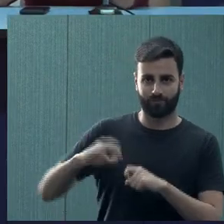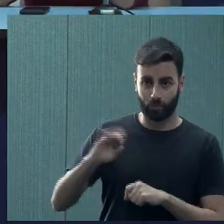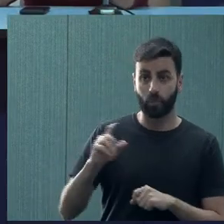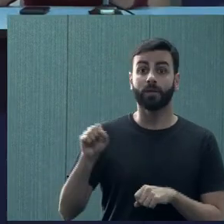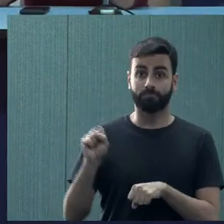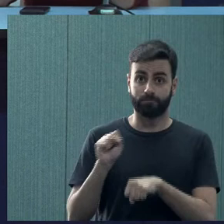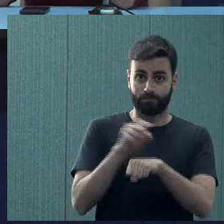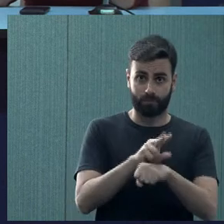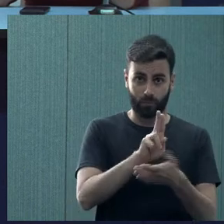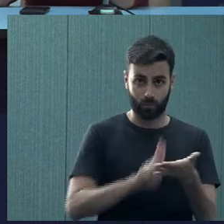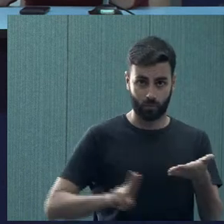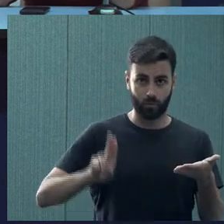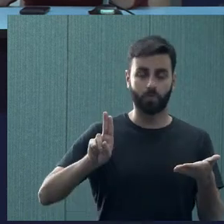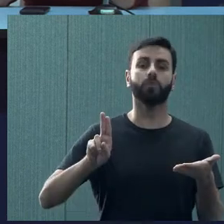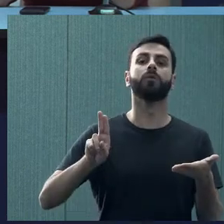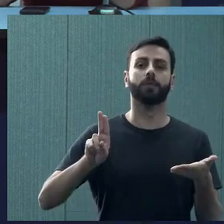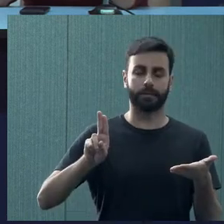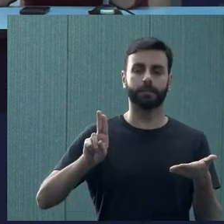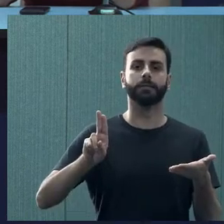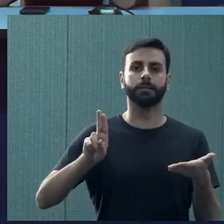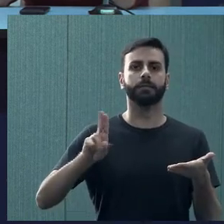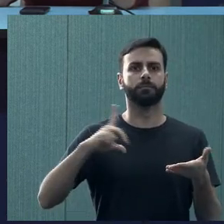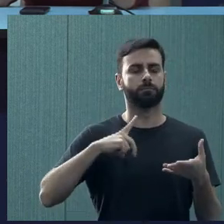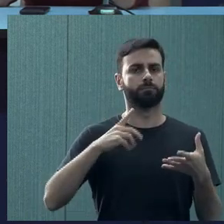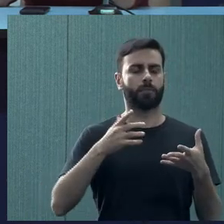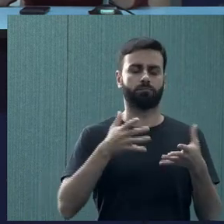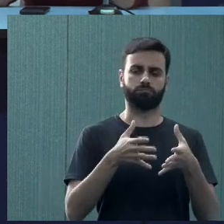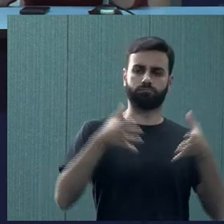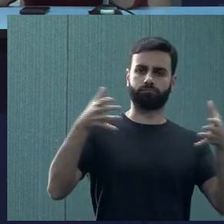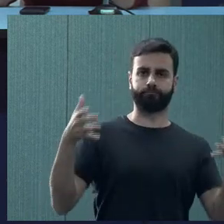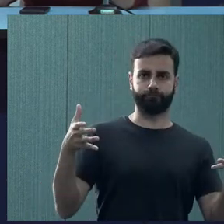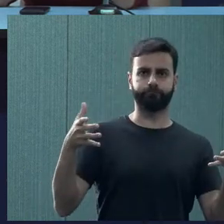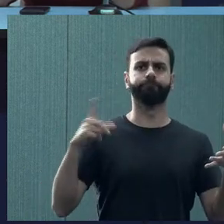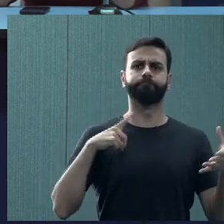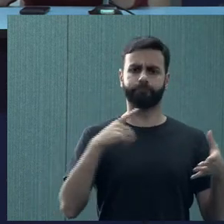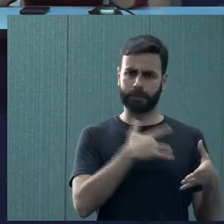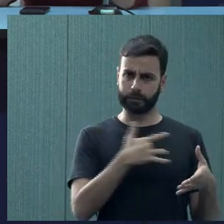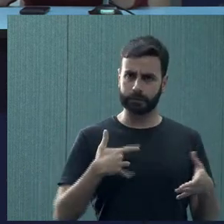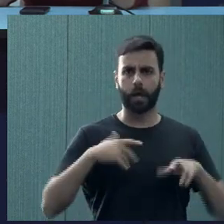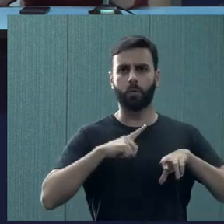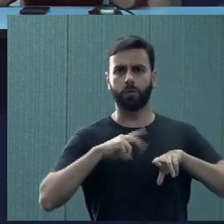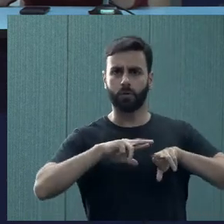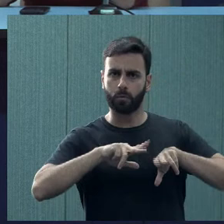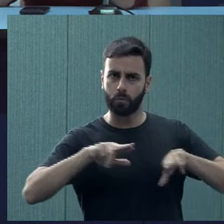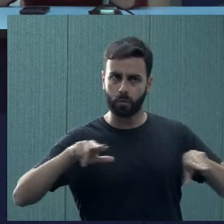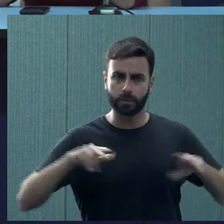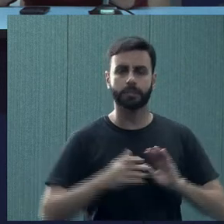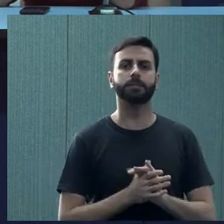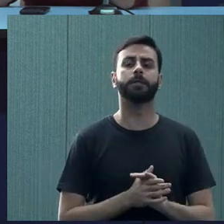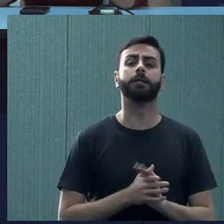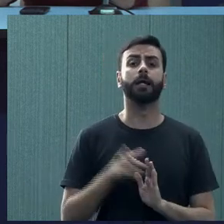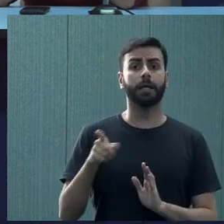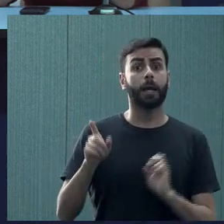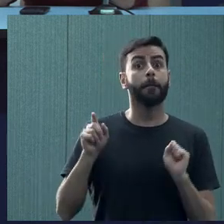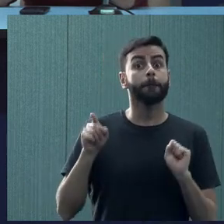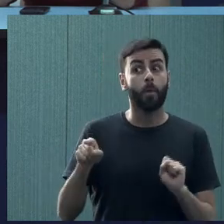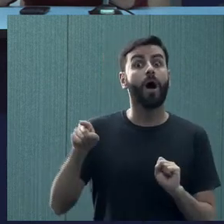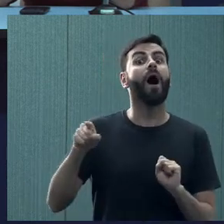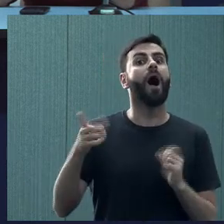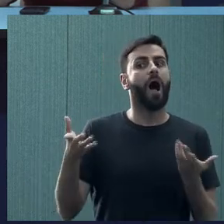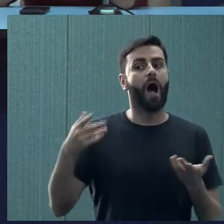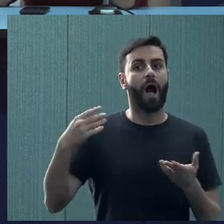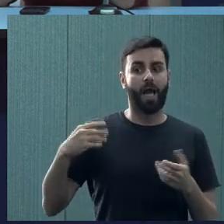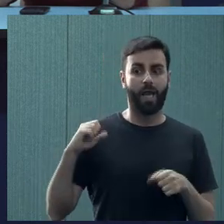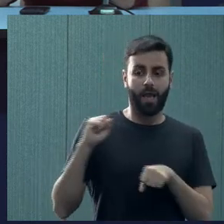aqui na universidade, encontram essa estrutura de saúde, de apoio, e podem, a partir